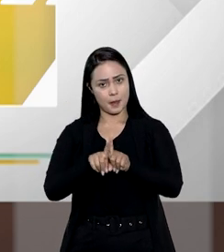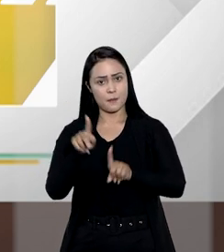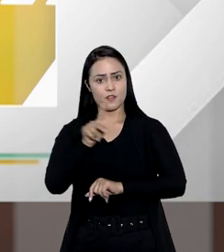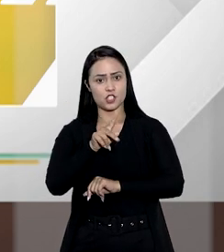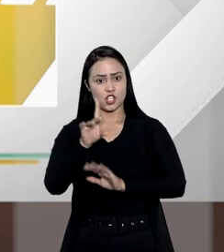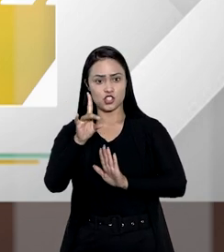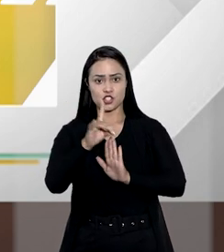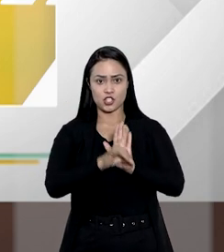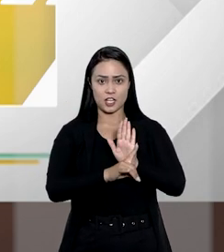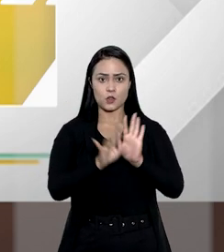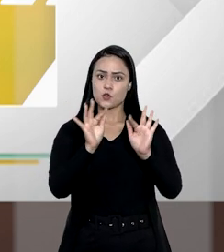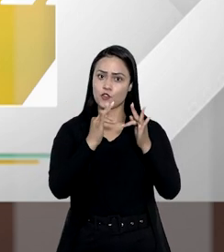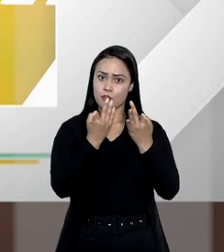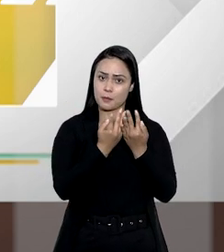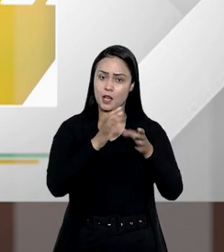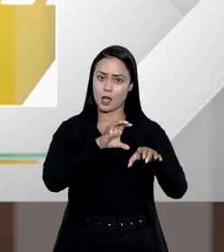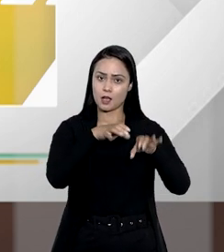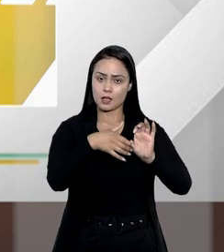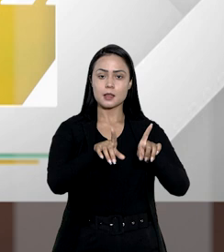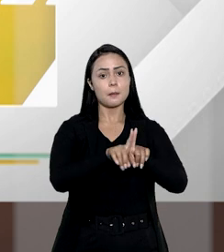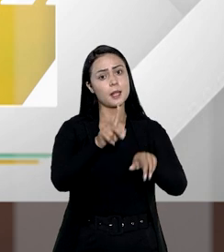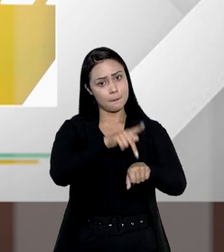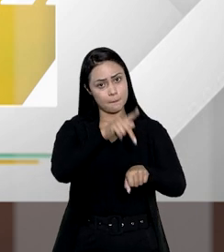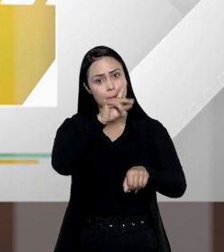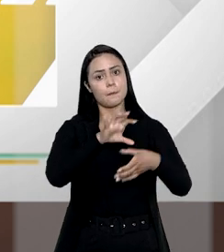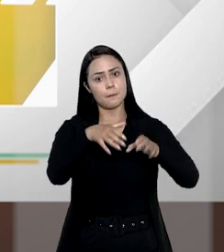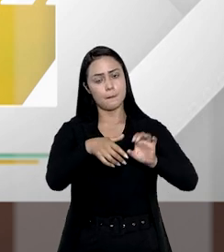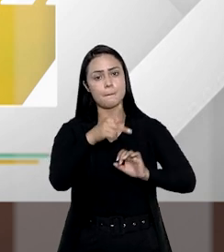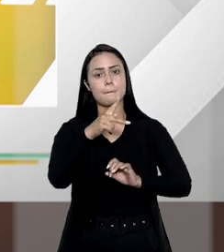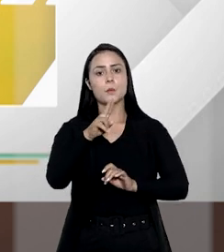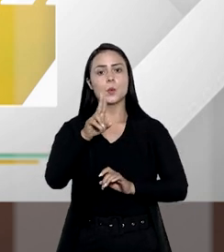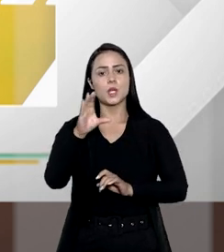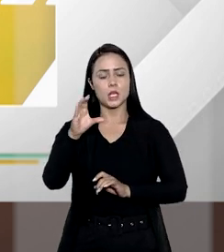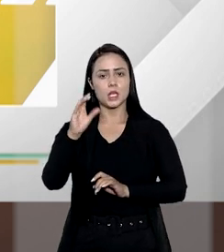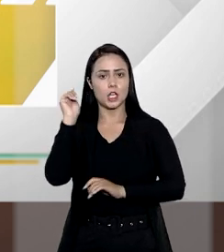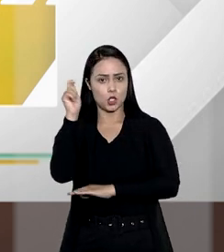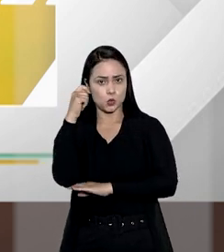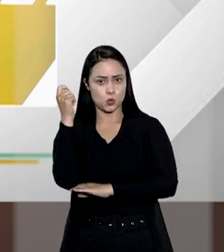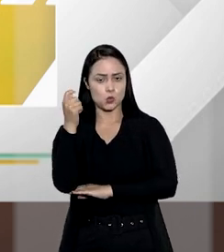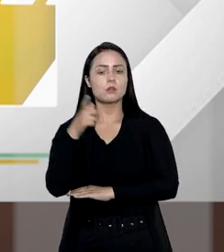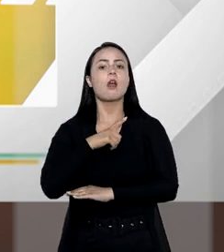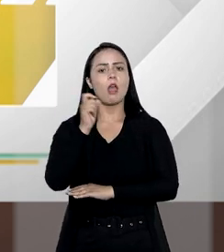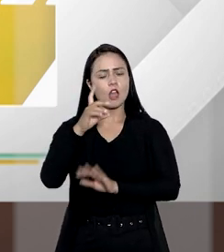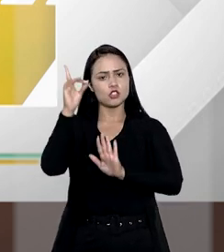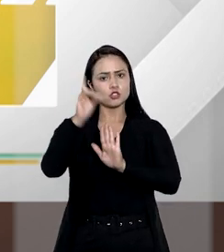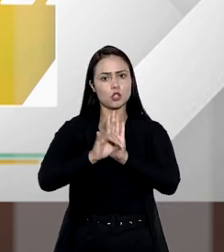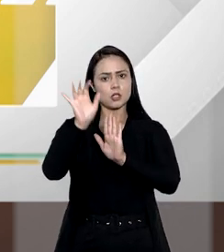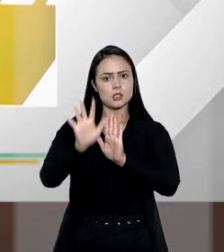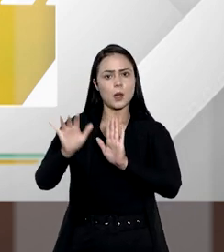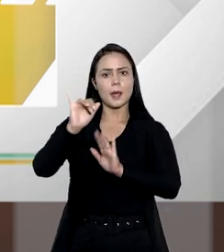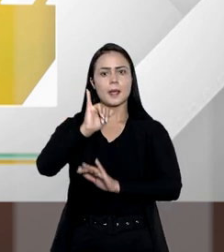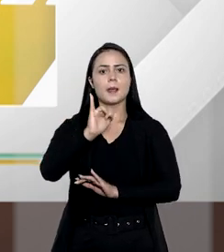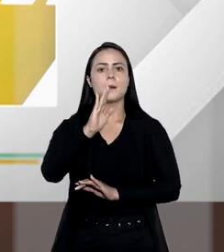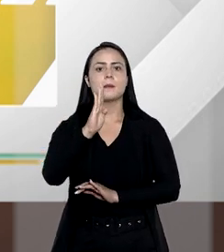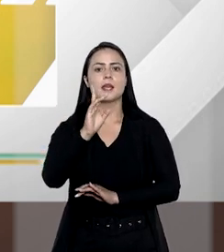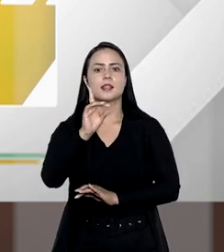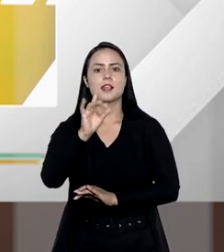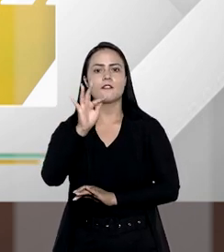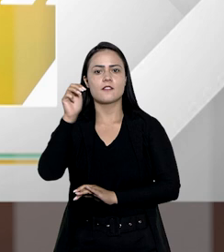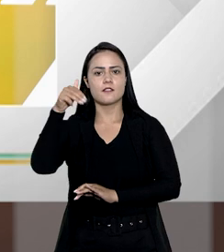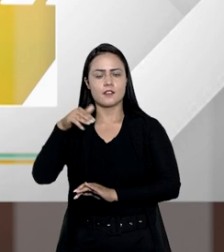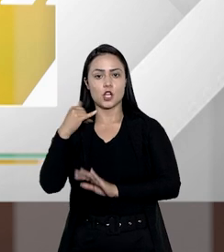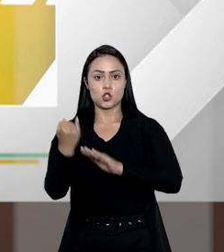professor de Direito de Família na graduação e na pós-graduação da PUC do Rio Grande do Sul. É diretor nacional do IBDFAM,